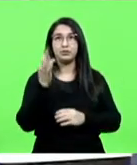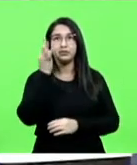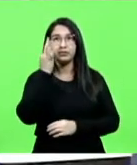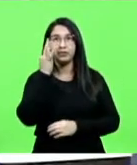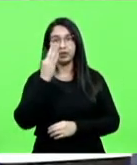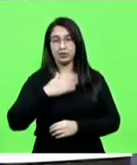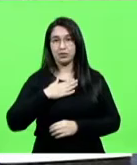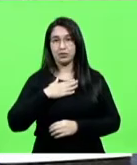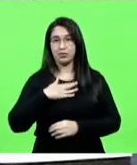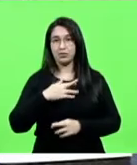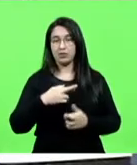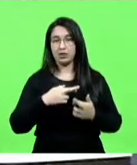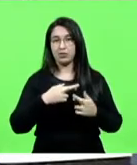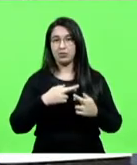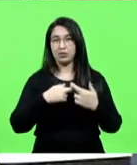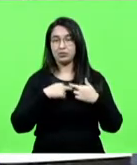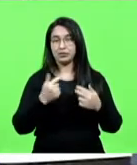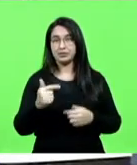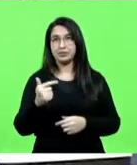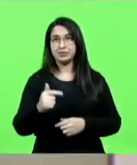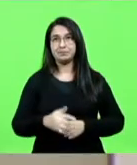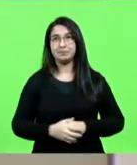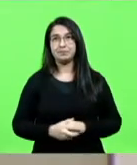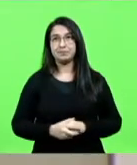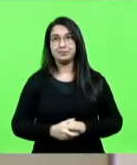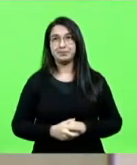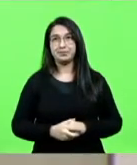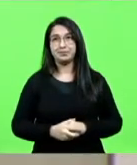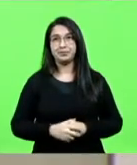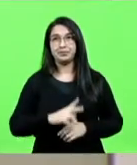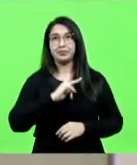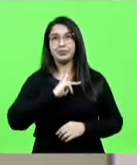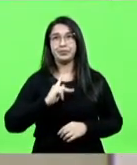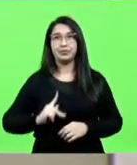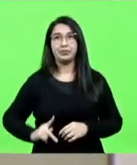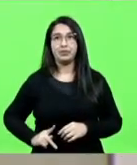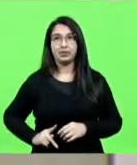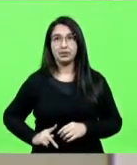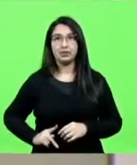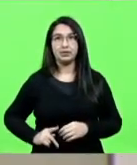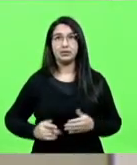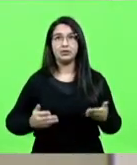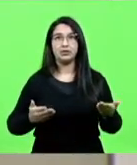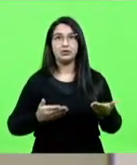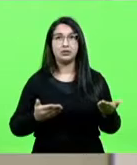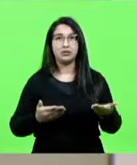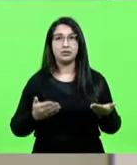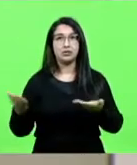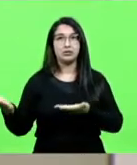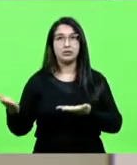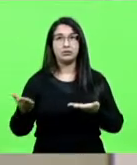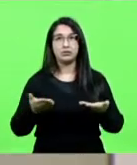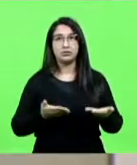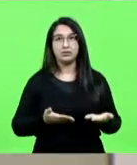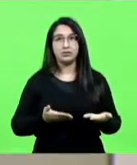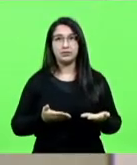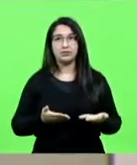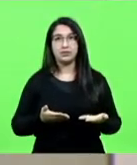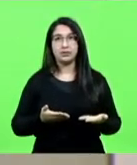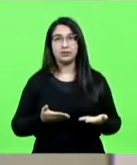projeto esse aí. Obrigado, presidente. Senhor presidente. Para a discussão, com a palavra...